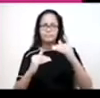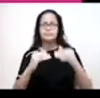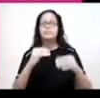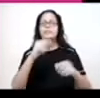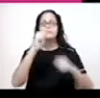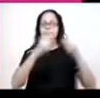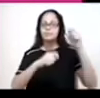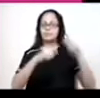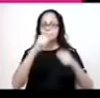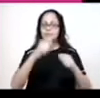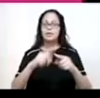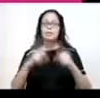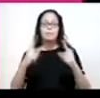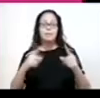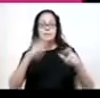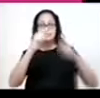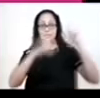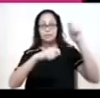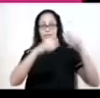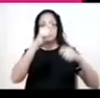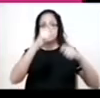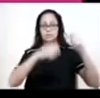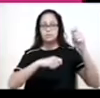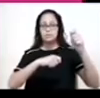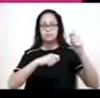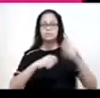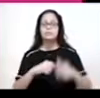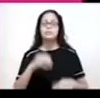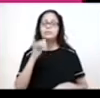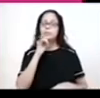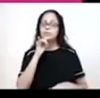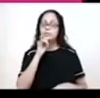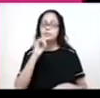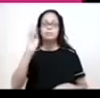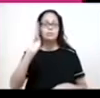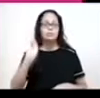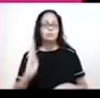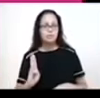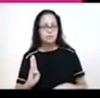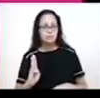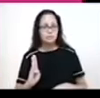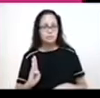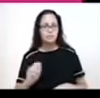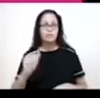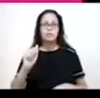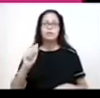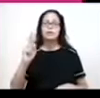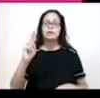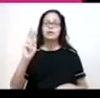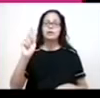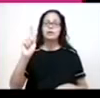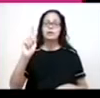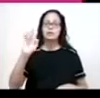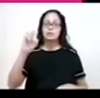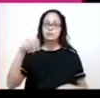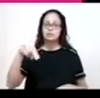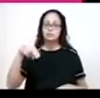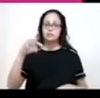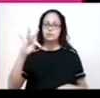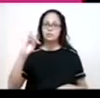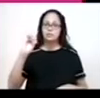industrialização, é um país industrializado. Podemos citar, por exemplo, o Brasil, a Argentina, o México.